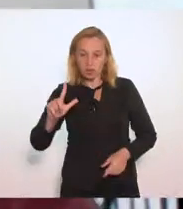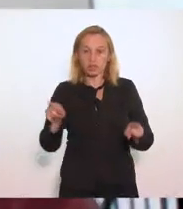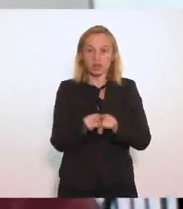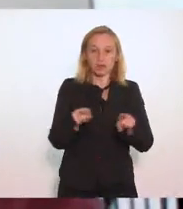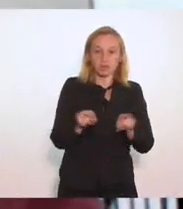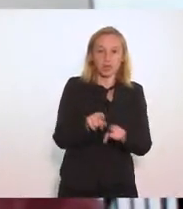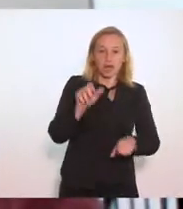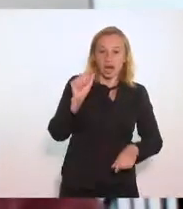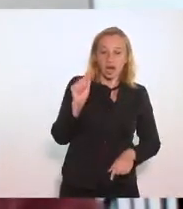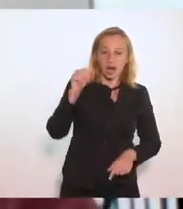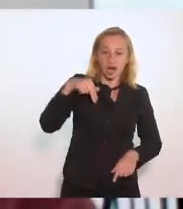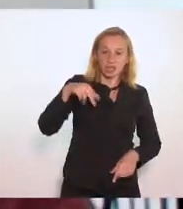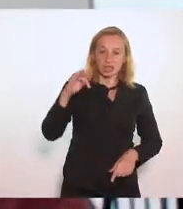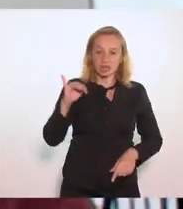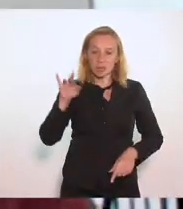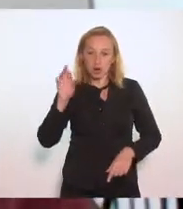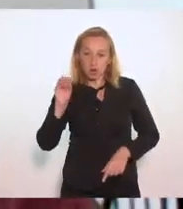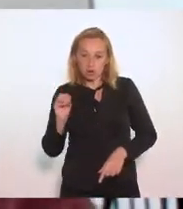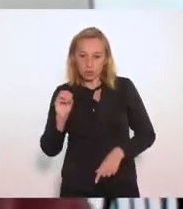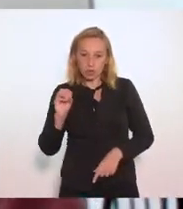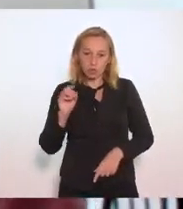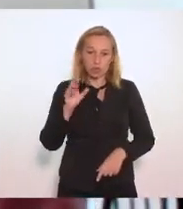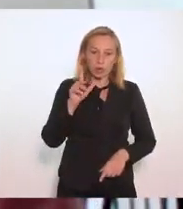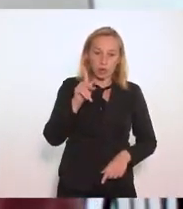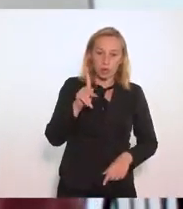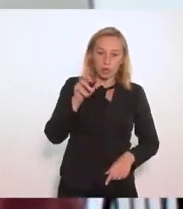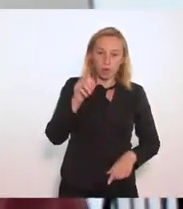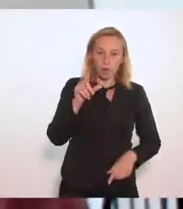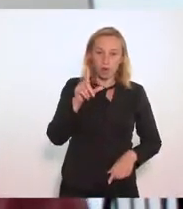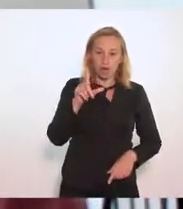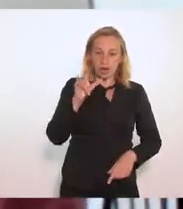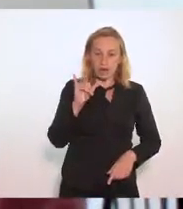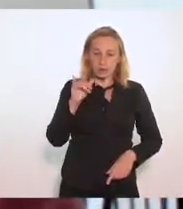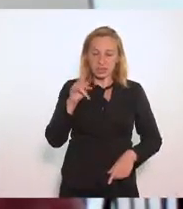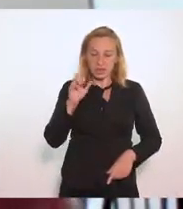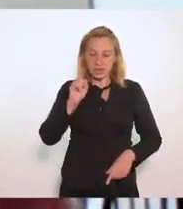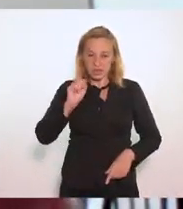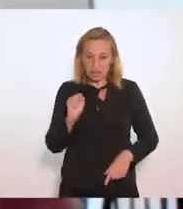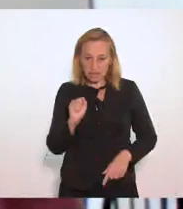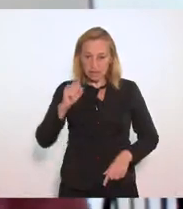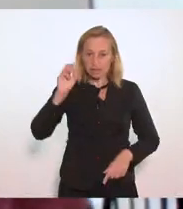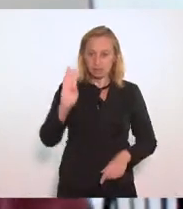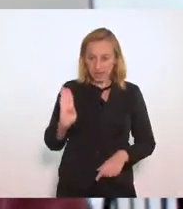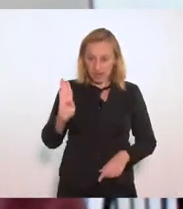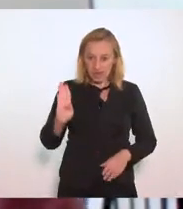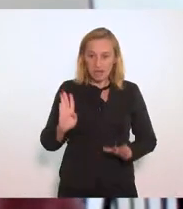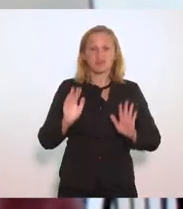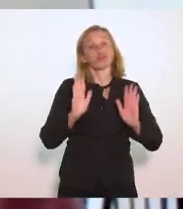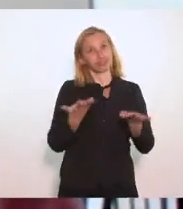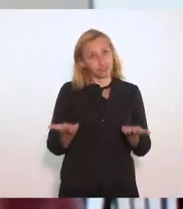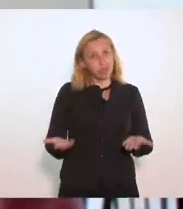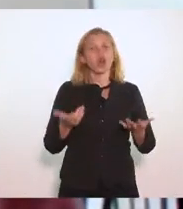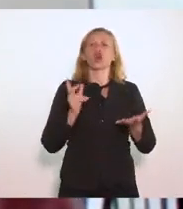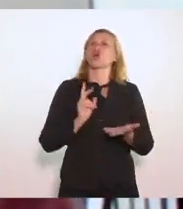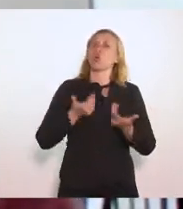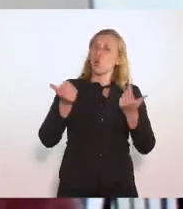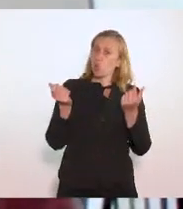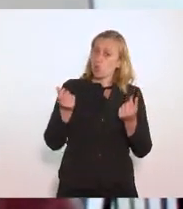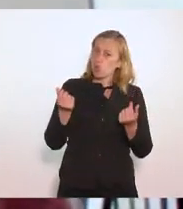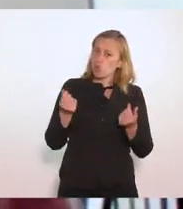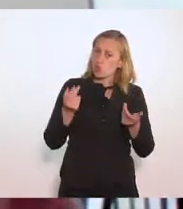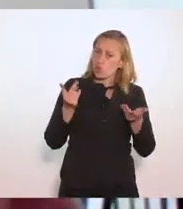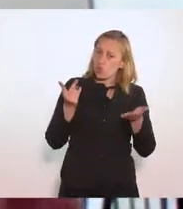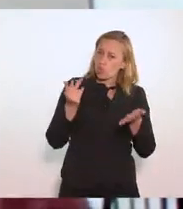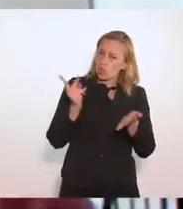polimixina B. Por que eu cito isso? Porque é uma falácia de que é possível se continuar tentando